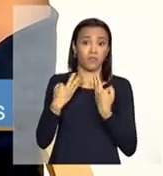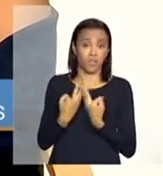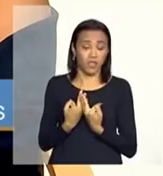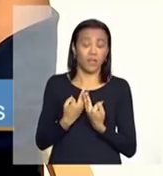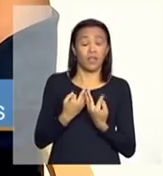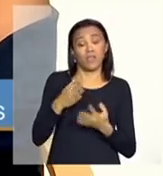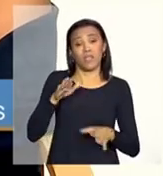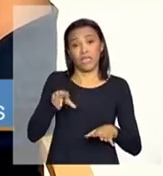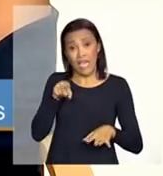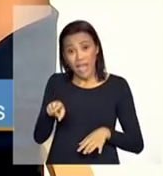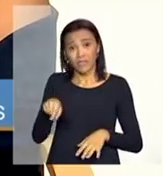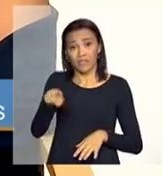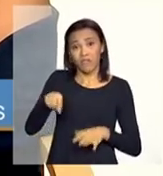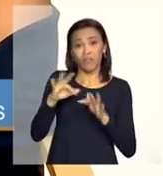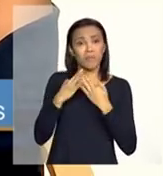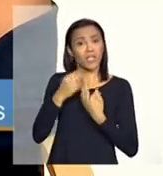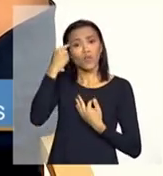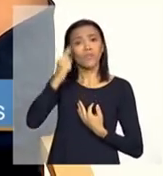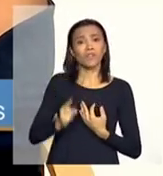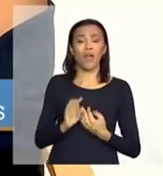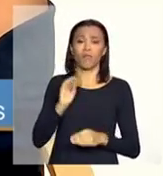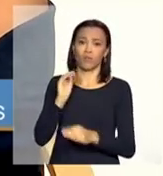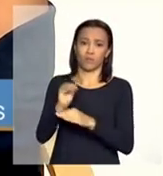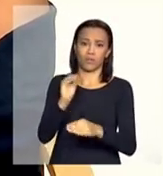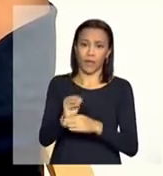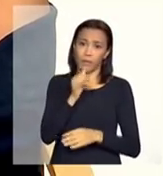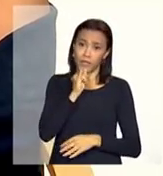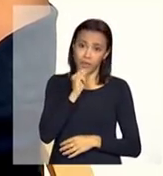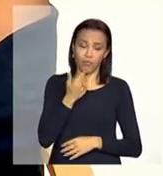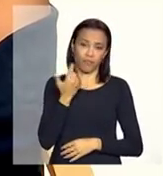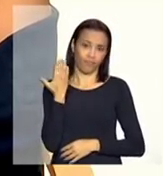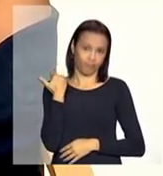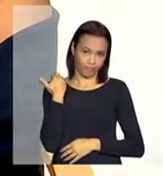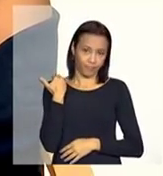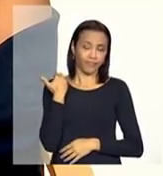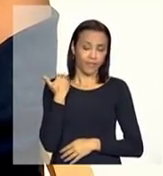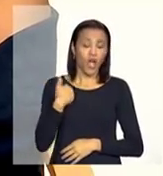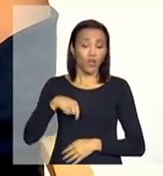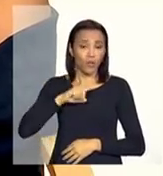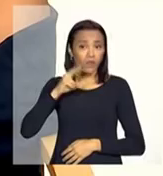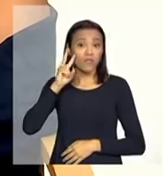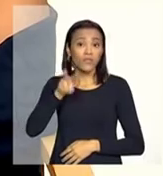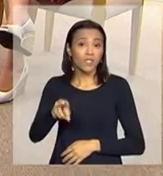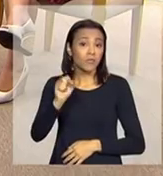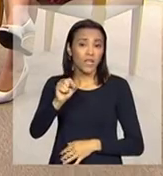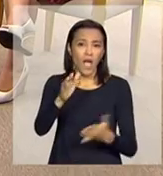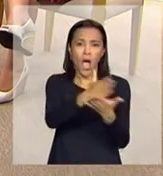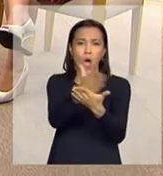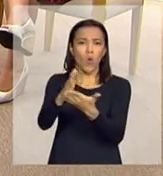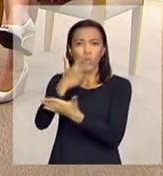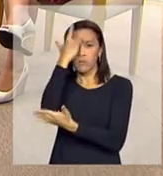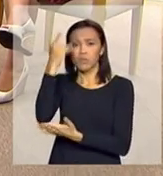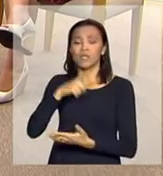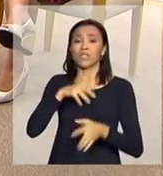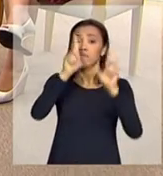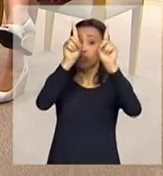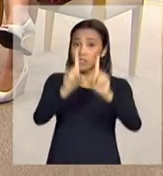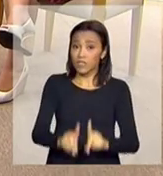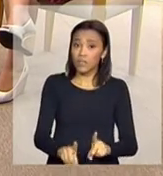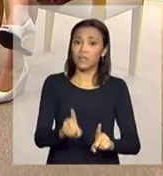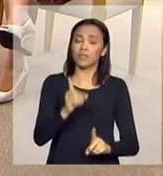para aquela família que não está sabendo cuidar. Esses dias mesmo, nós vimos que algumas pessoas com deficiência